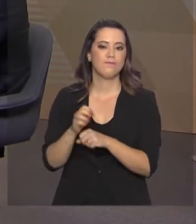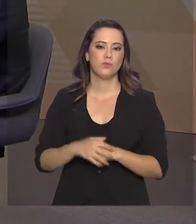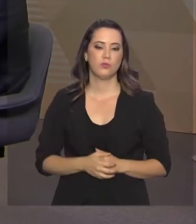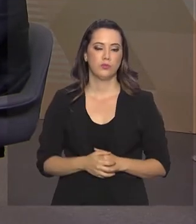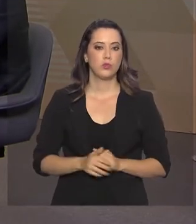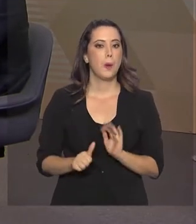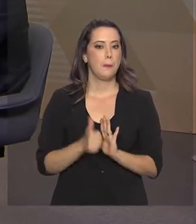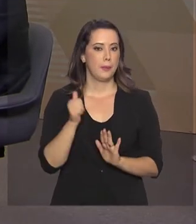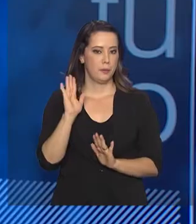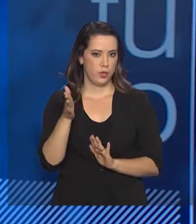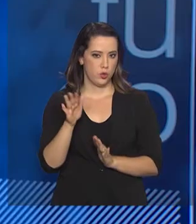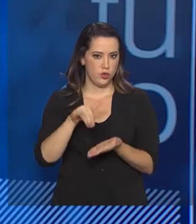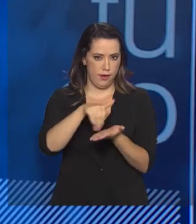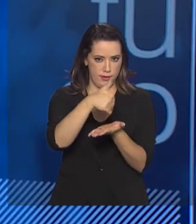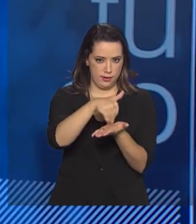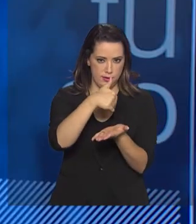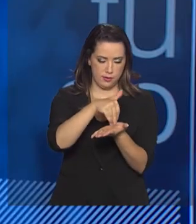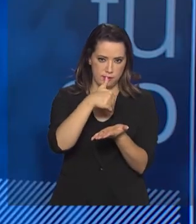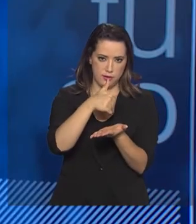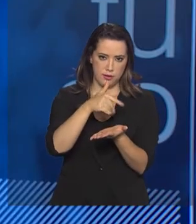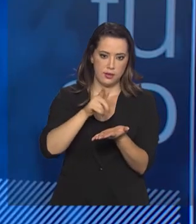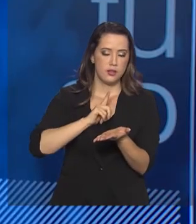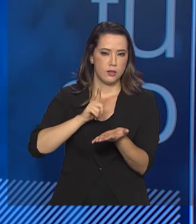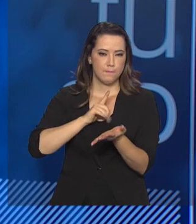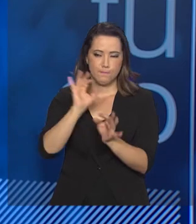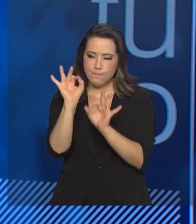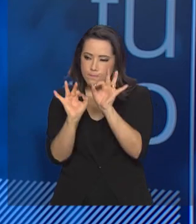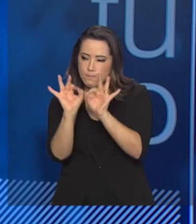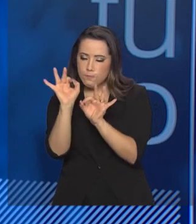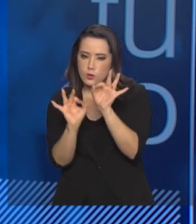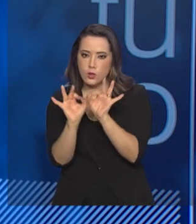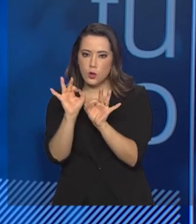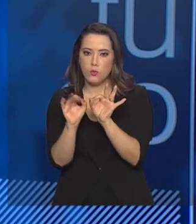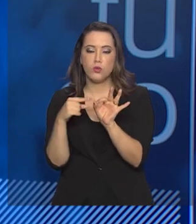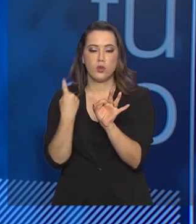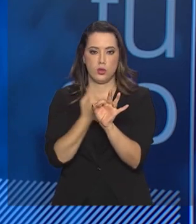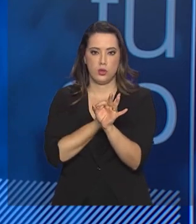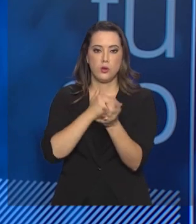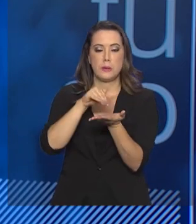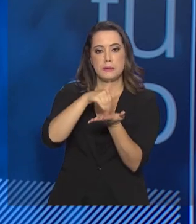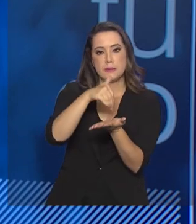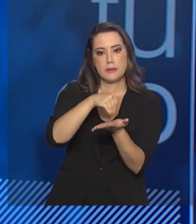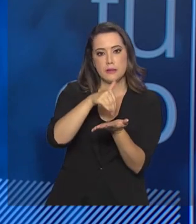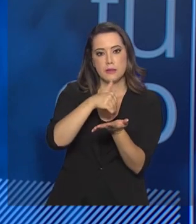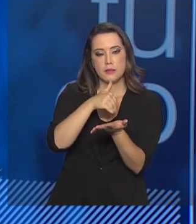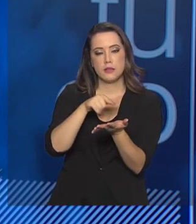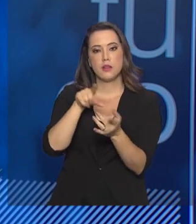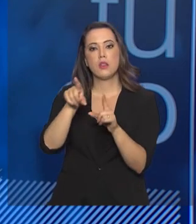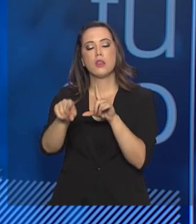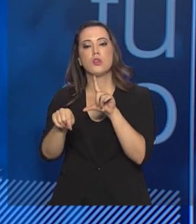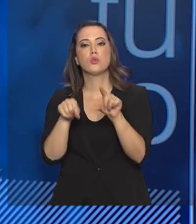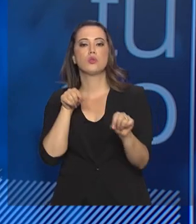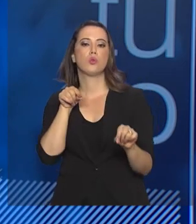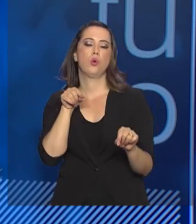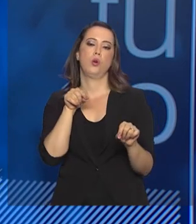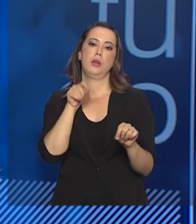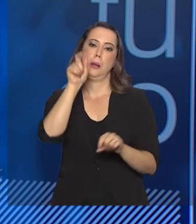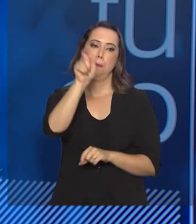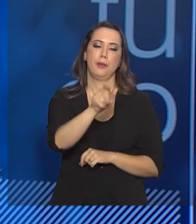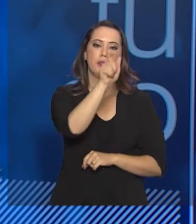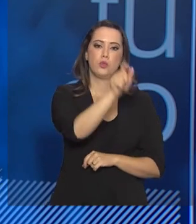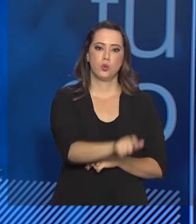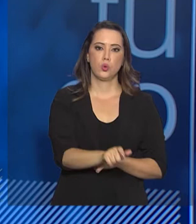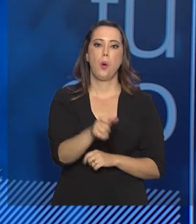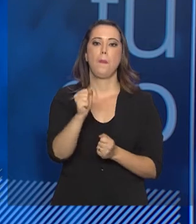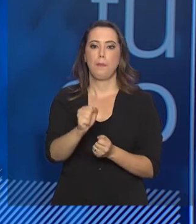Primeiro, já na inscrição, houve um aprimoramento do nosso sistema de inscrição. Houve a opcional, a pessoa fazer o